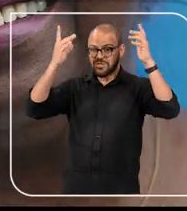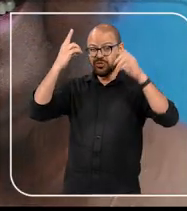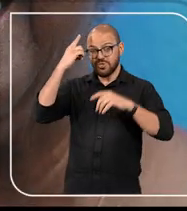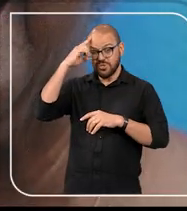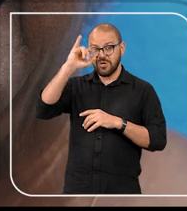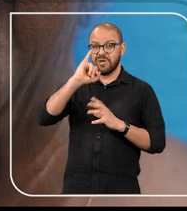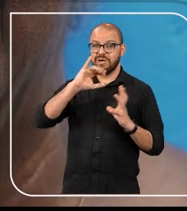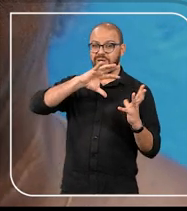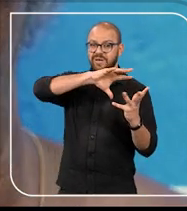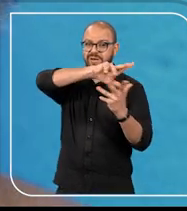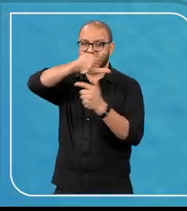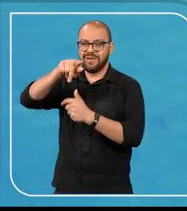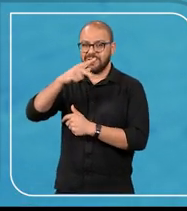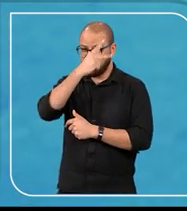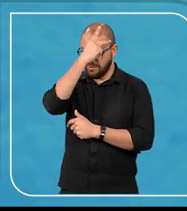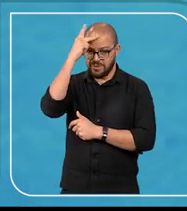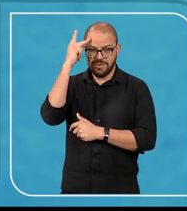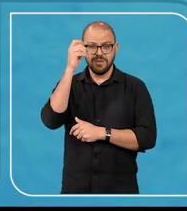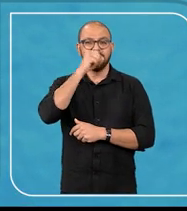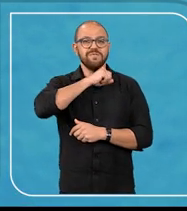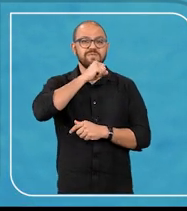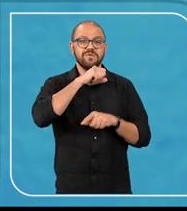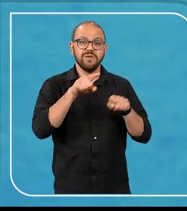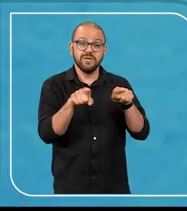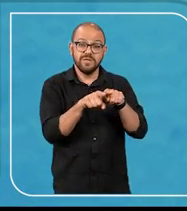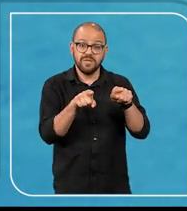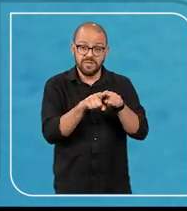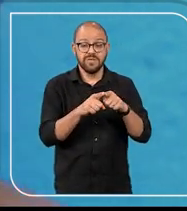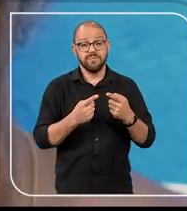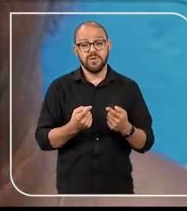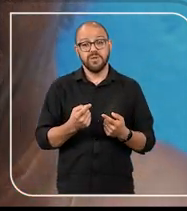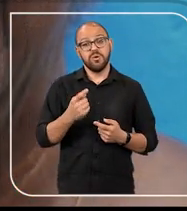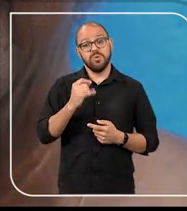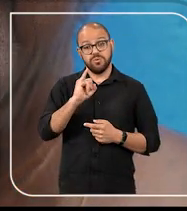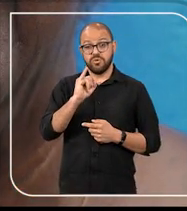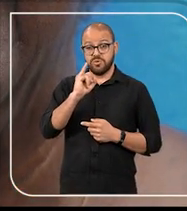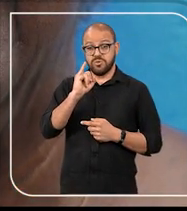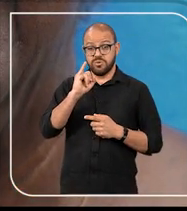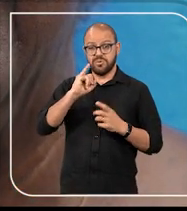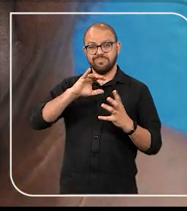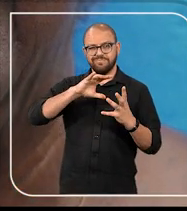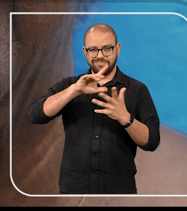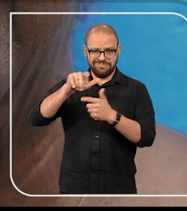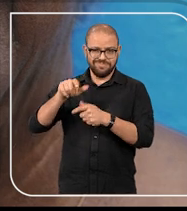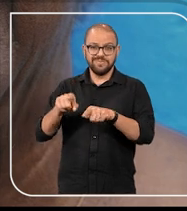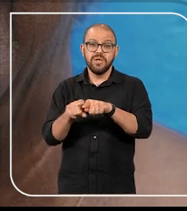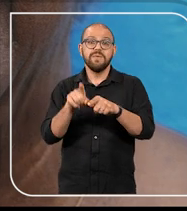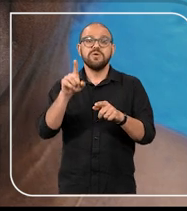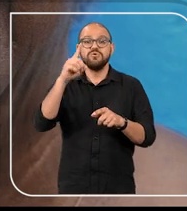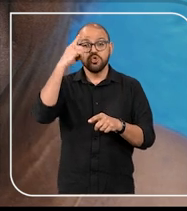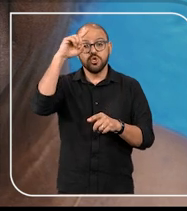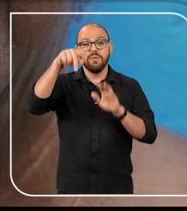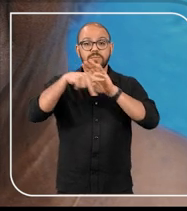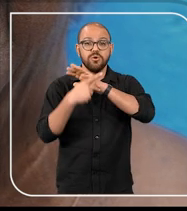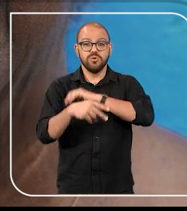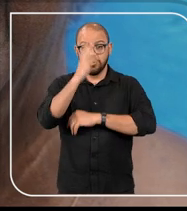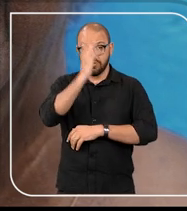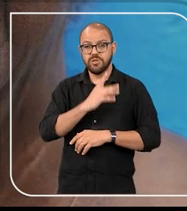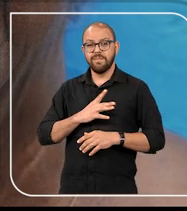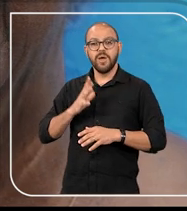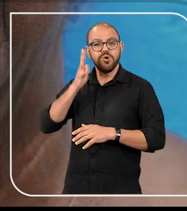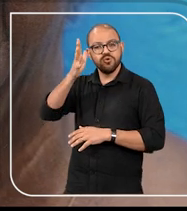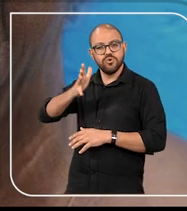comemoração ao Dia Internacional das Pessoas Idosas e ao Dia Nacional do Idoso, o Superior Tribunal de Justiça